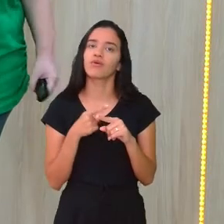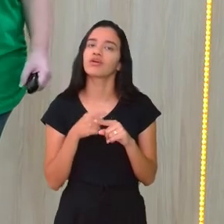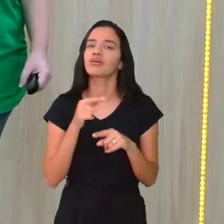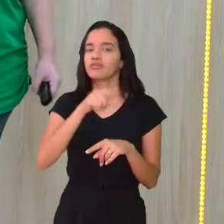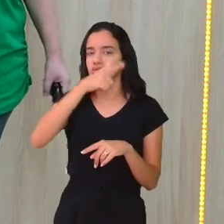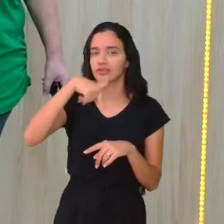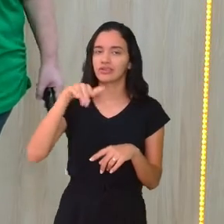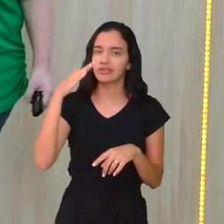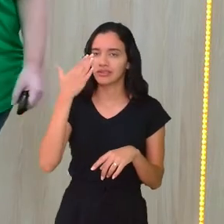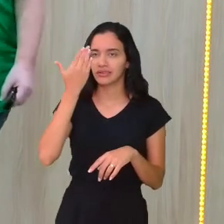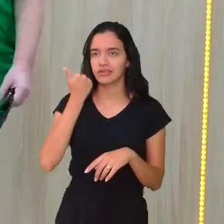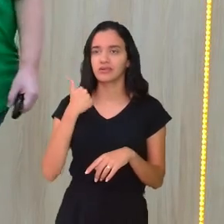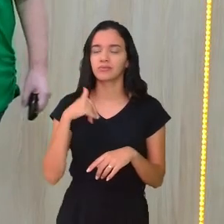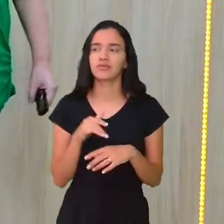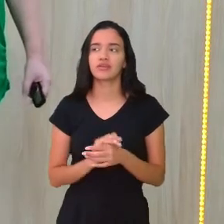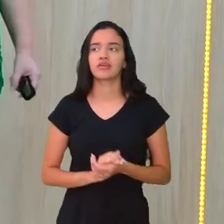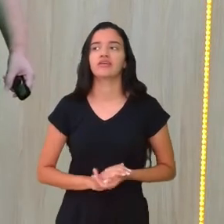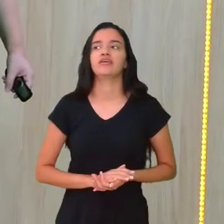fazer.